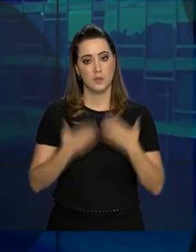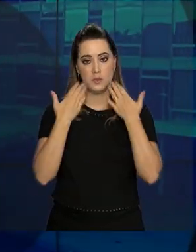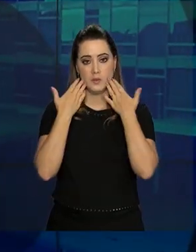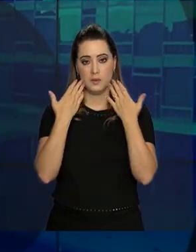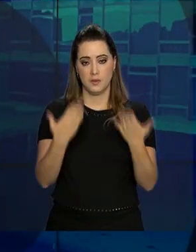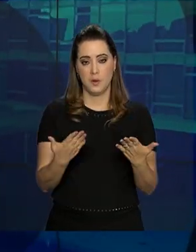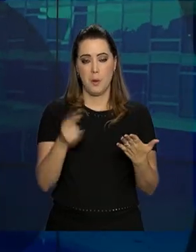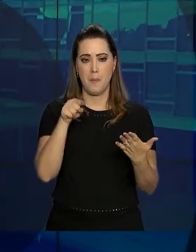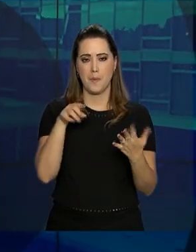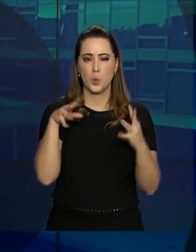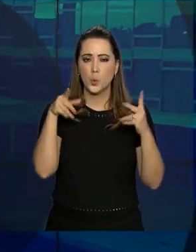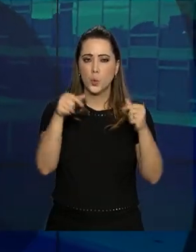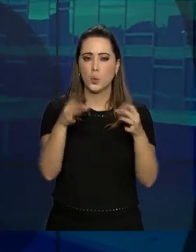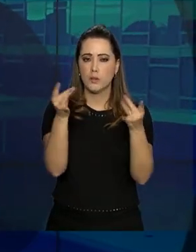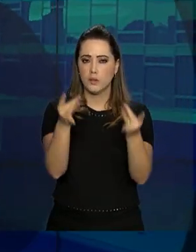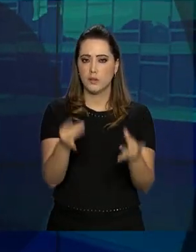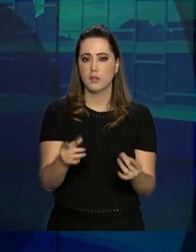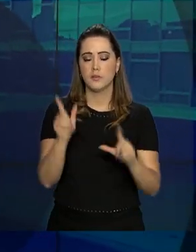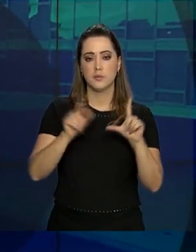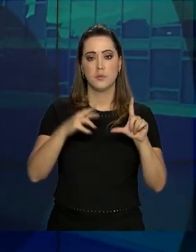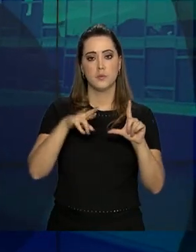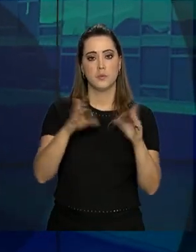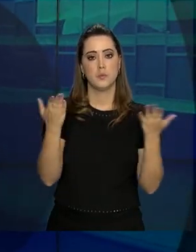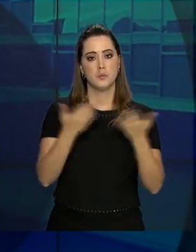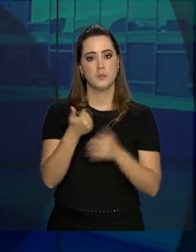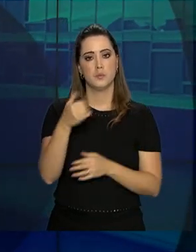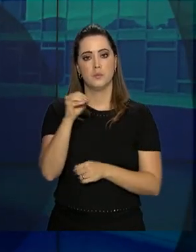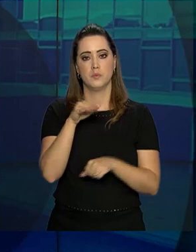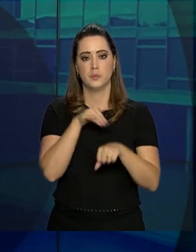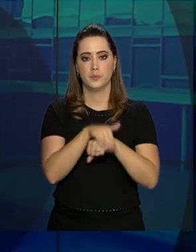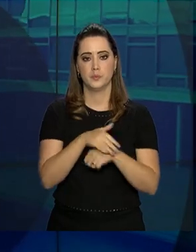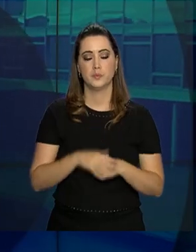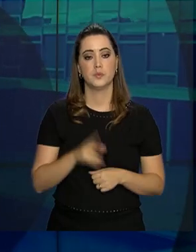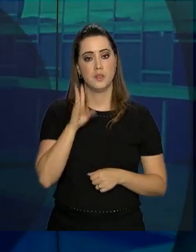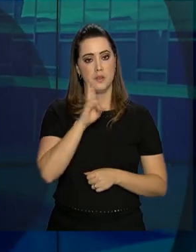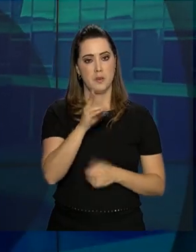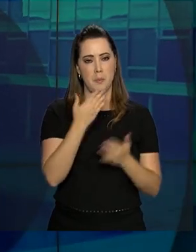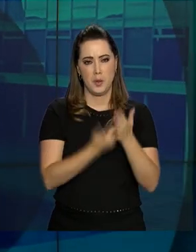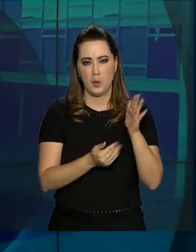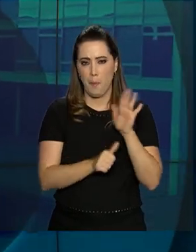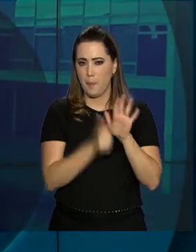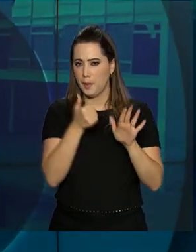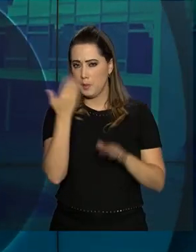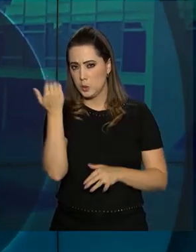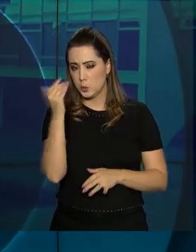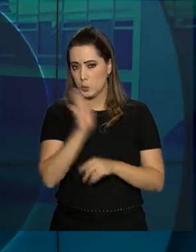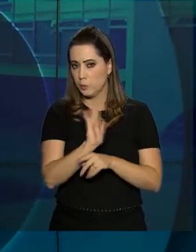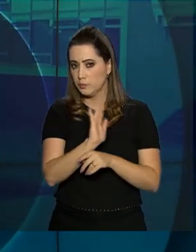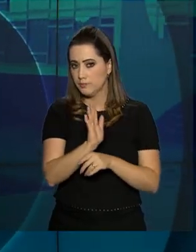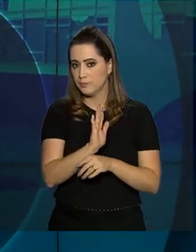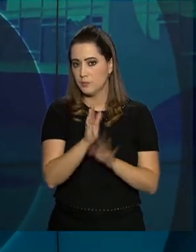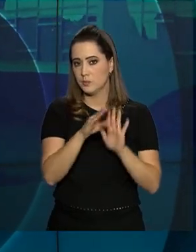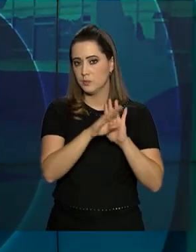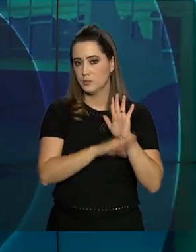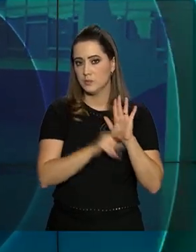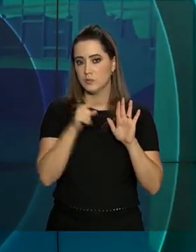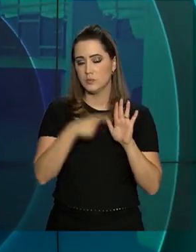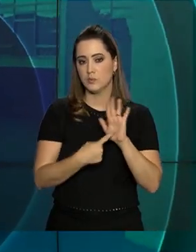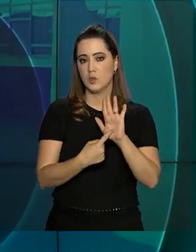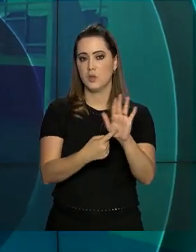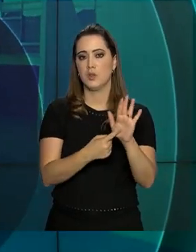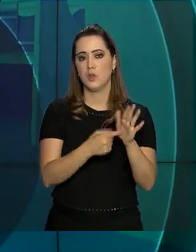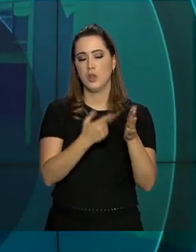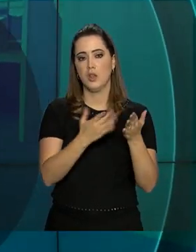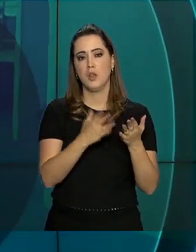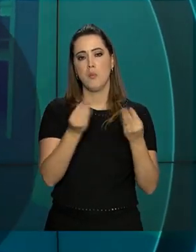A exibição completa NBR transmite hoje às 10 da noite. E se você perdeu o primeiro episódio da série, que mostra